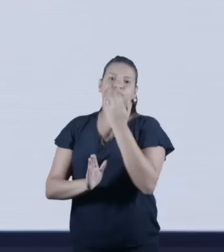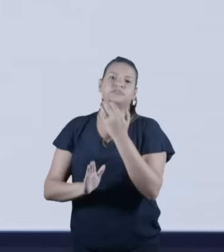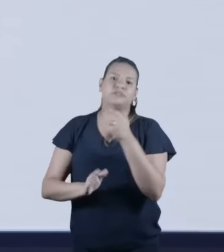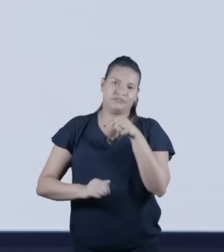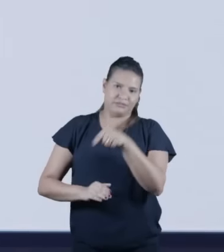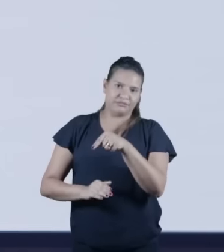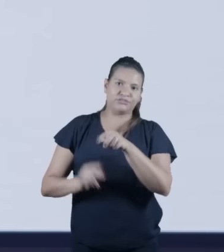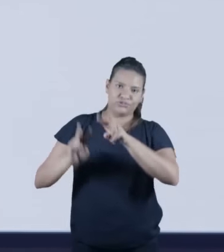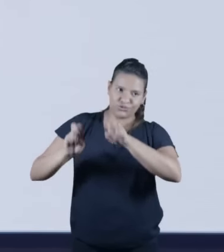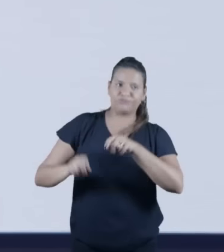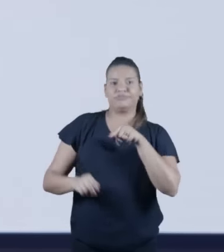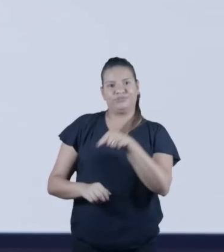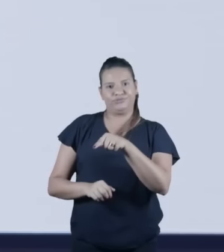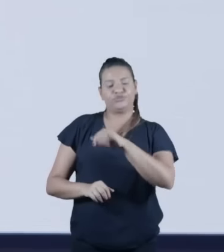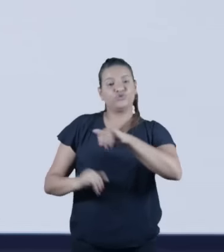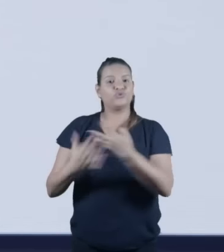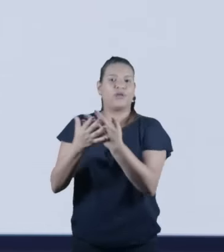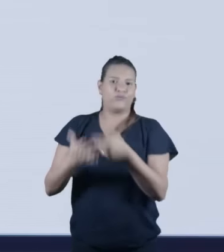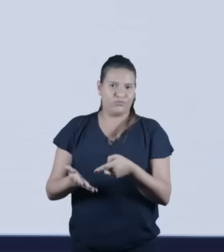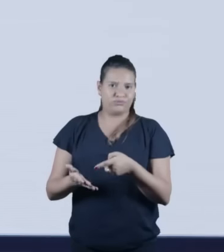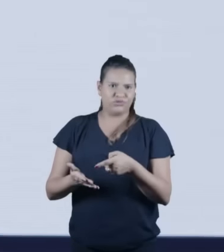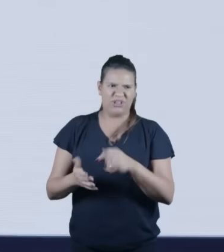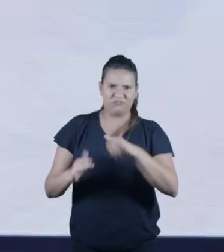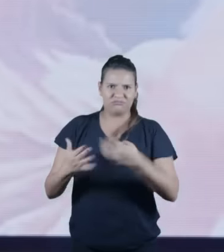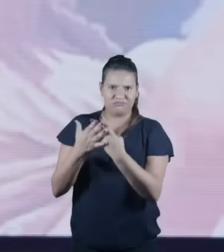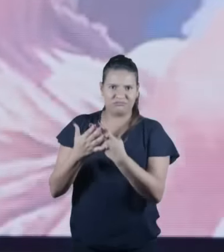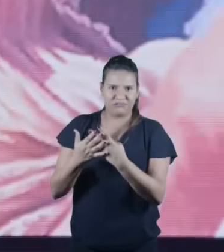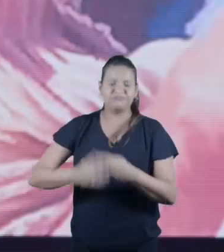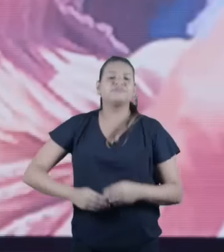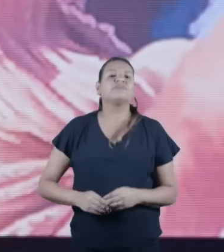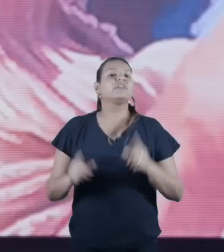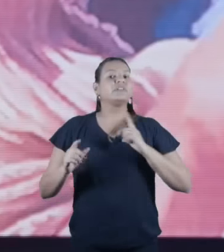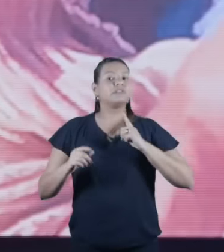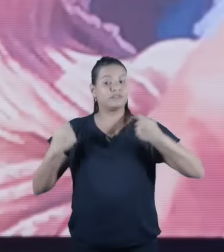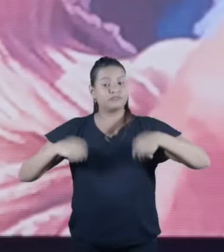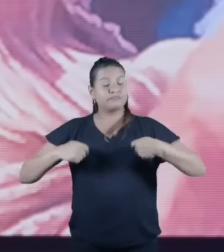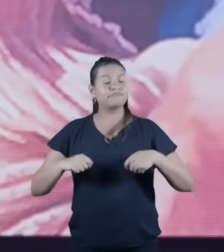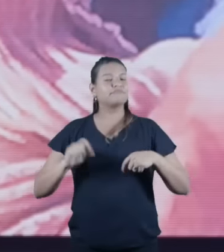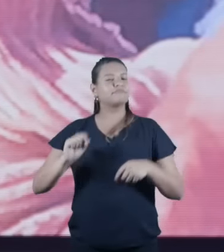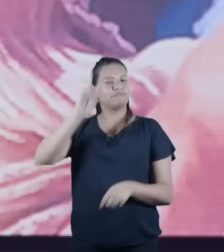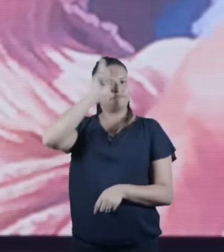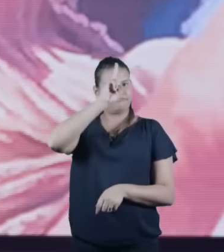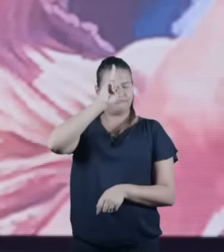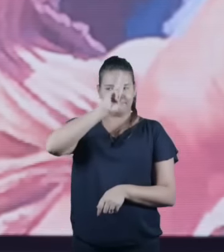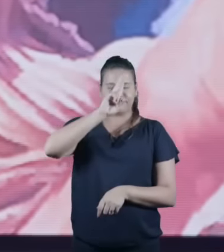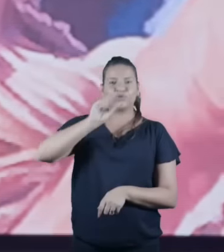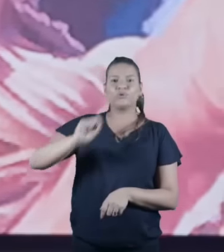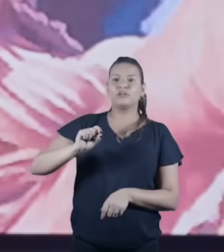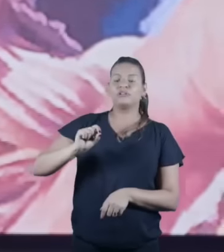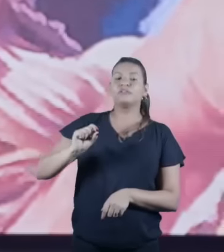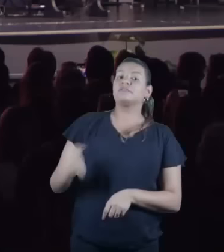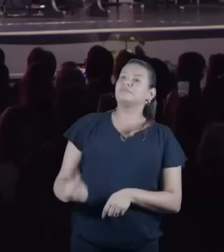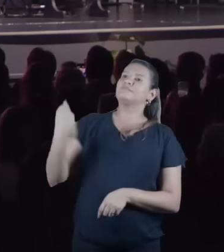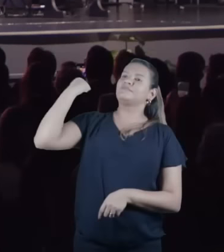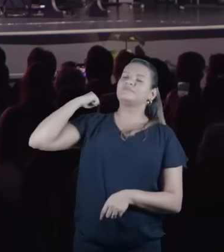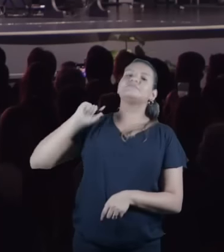judaísmo. E a gente tem começado o início pessoal com o nosso patriarca, Abraão.